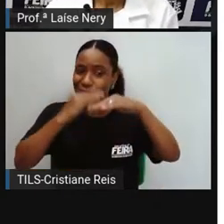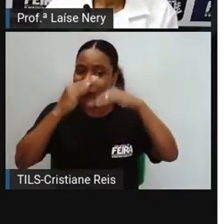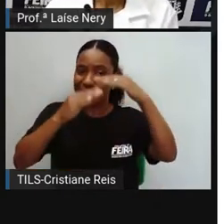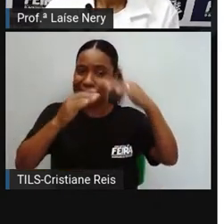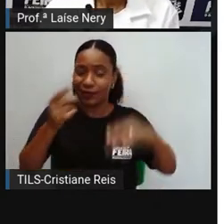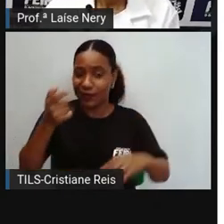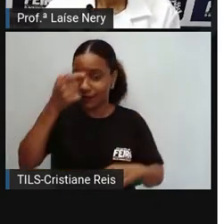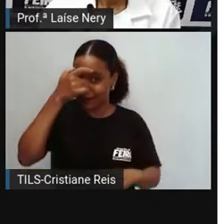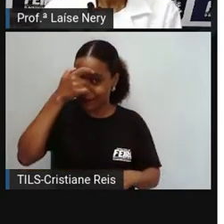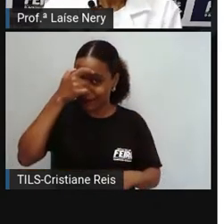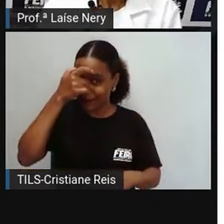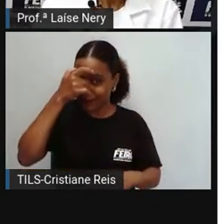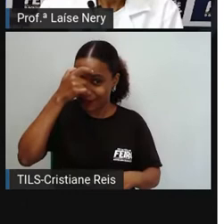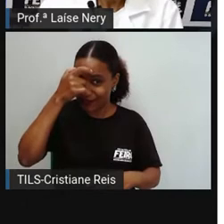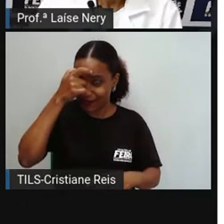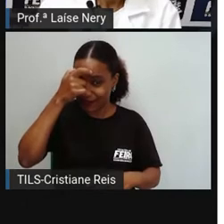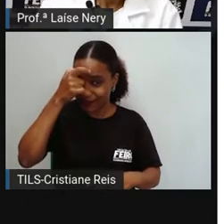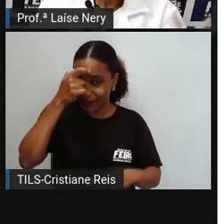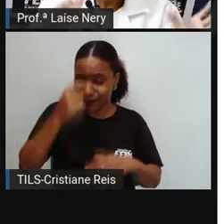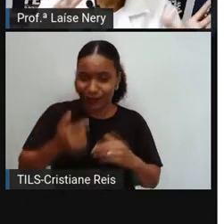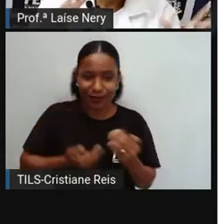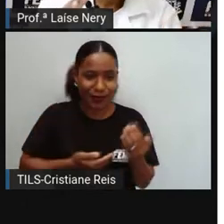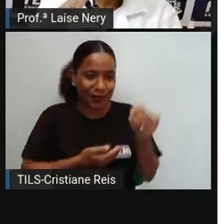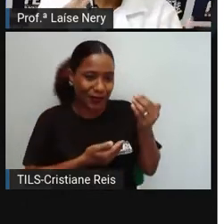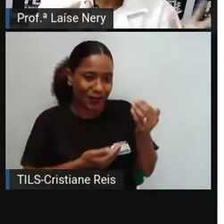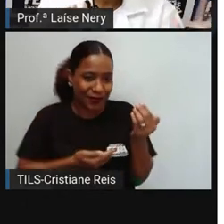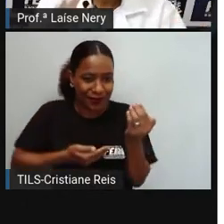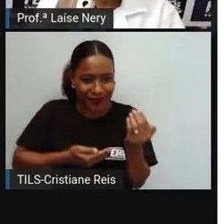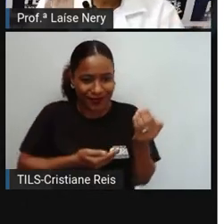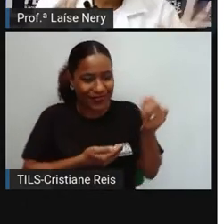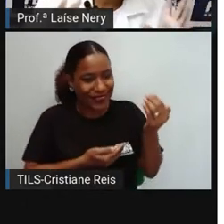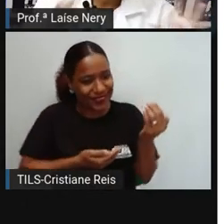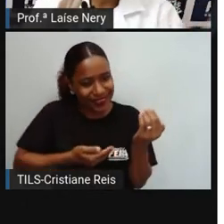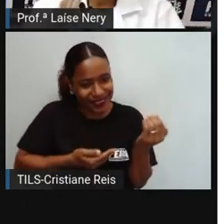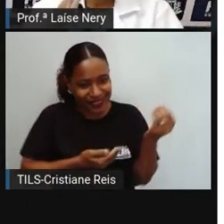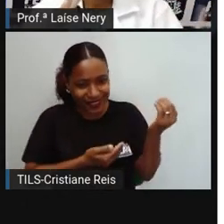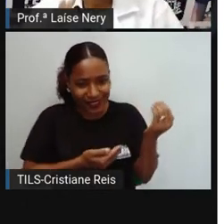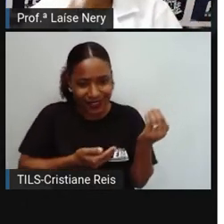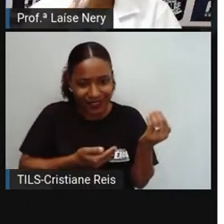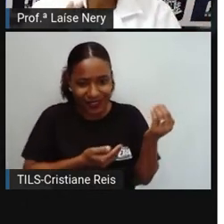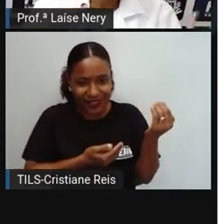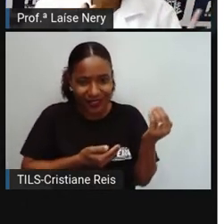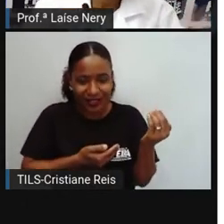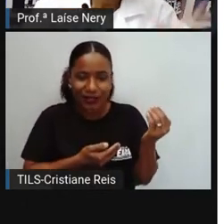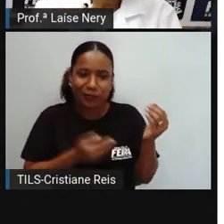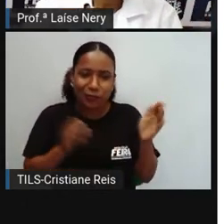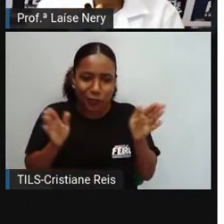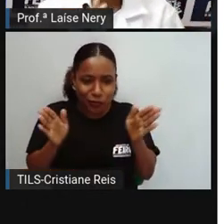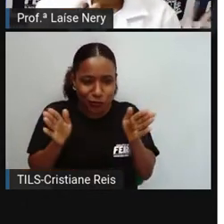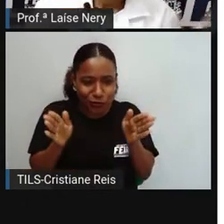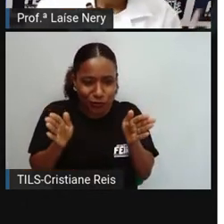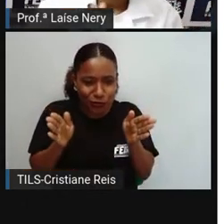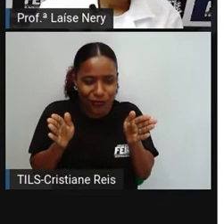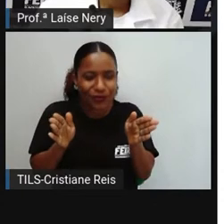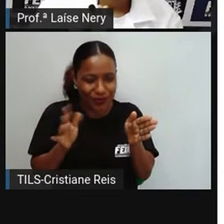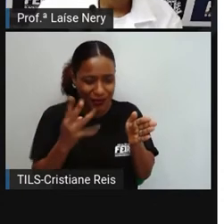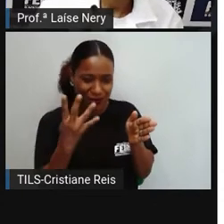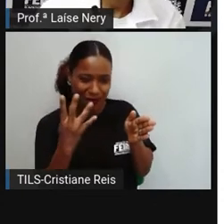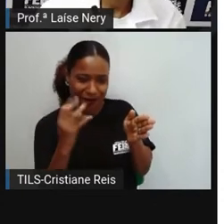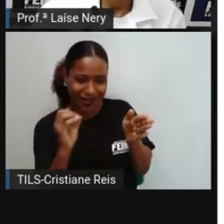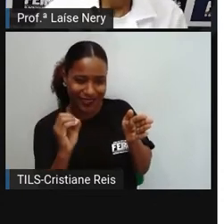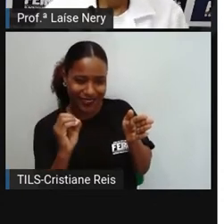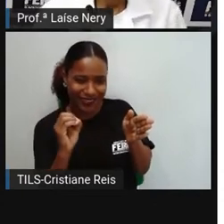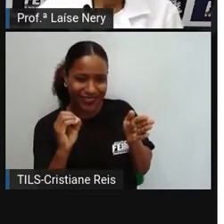realmente é o que acontece, né? O bebezinho, quando ele nasce, ele tem ali cerca de uns 40 centímetros, mais ou